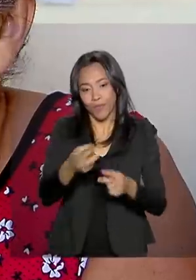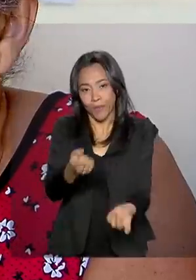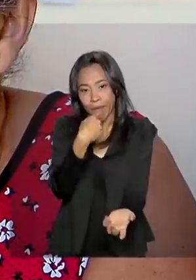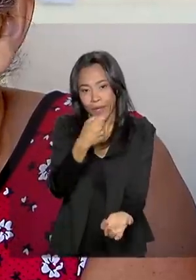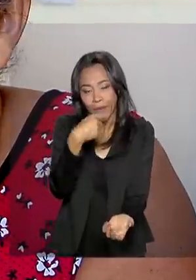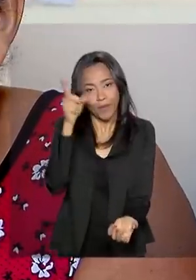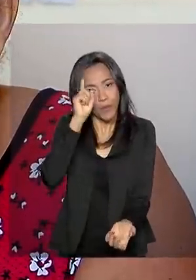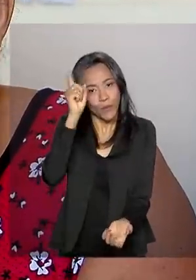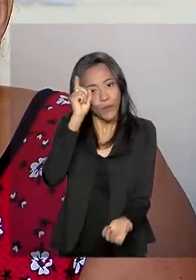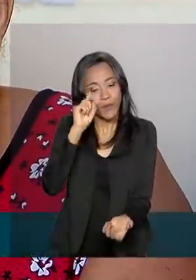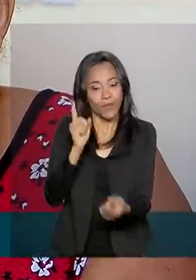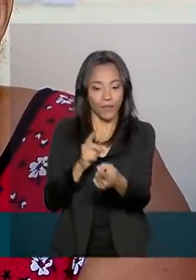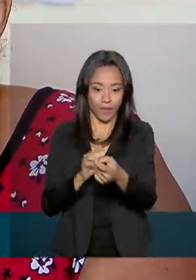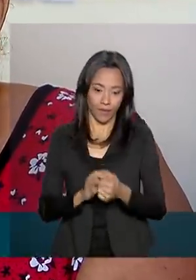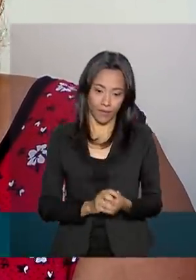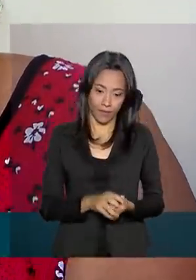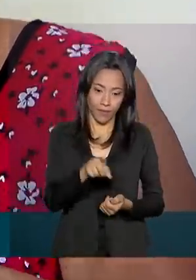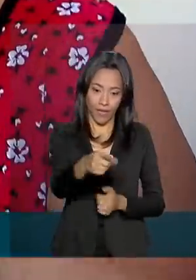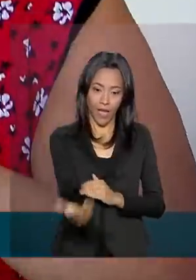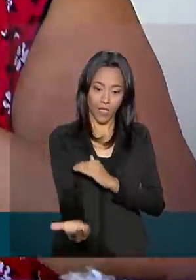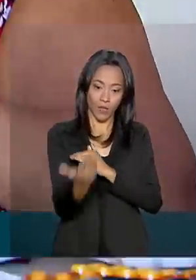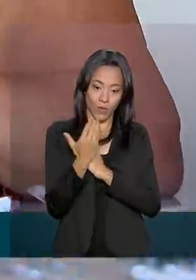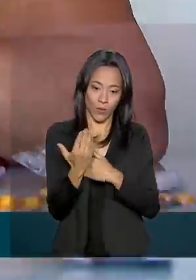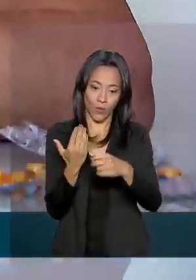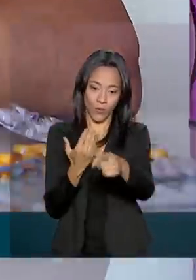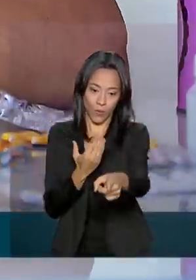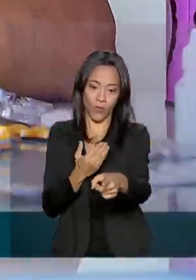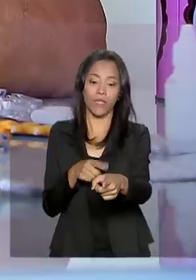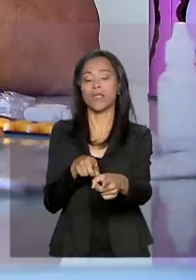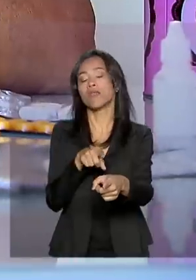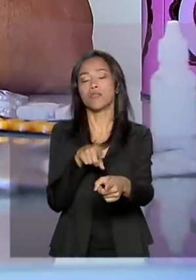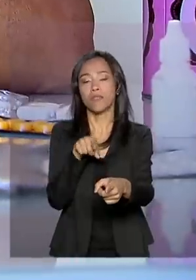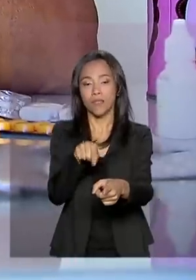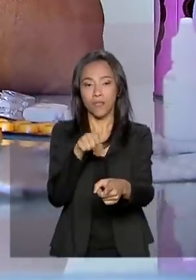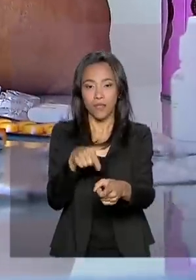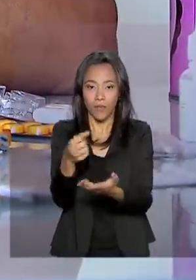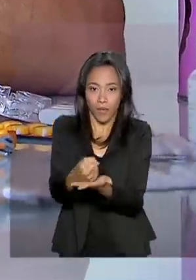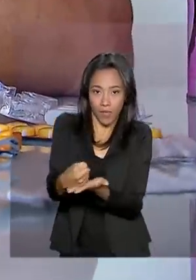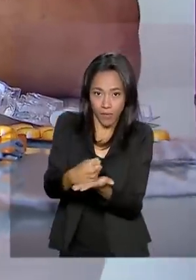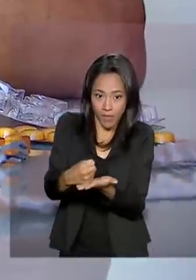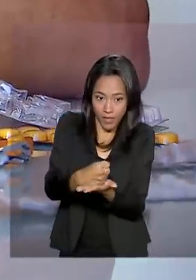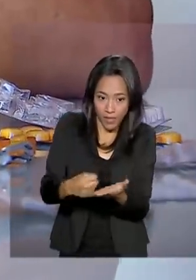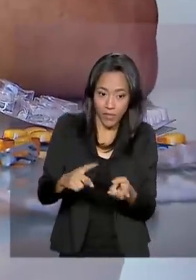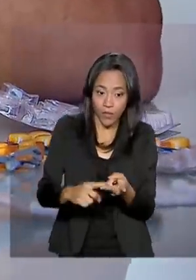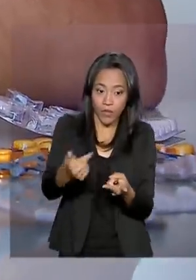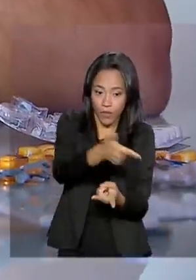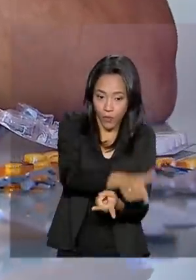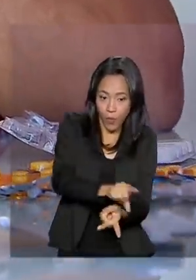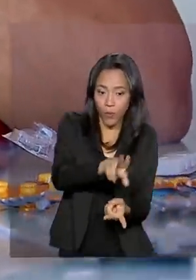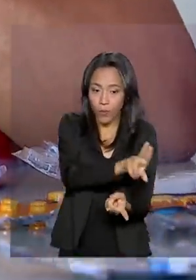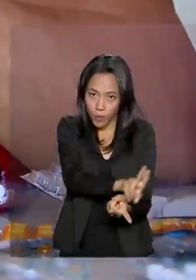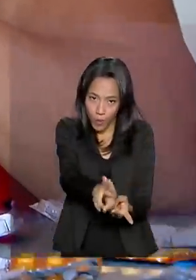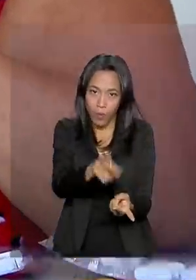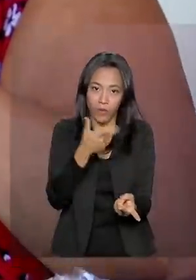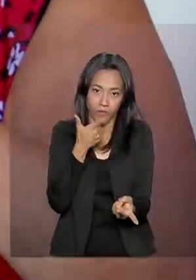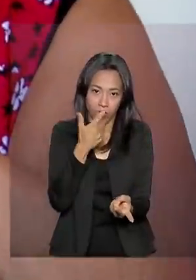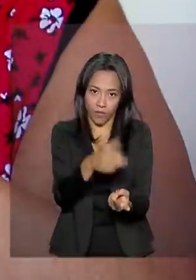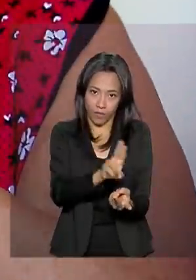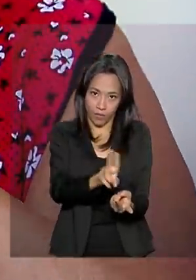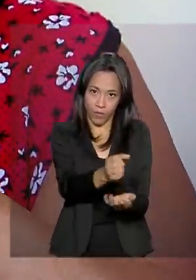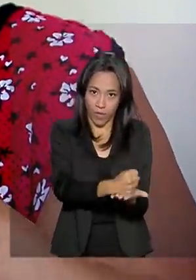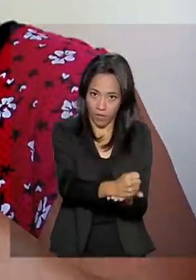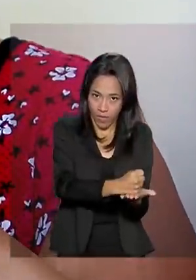Tem a auxilina regular, a NPH, tem a diformina e tem o